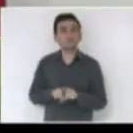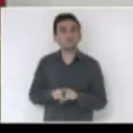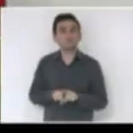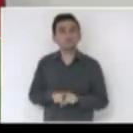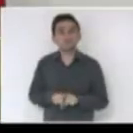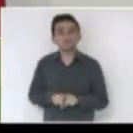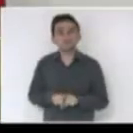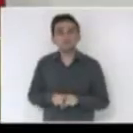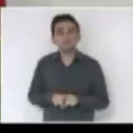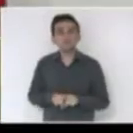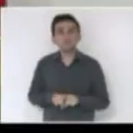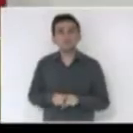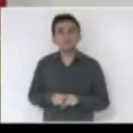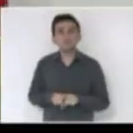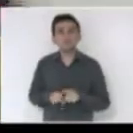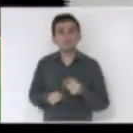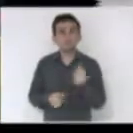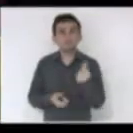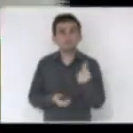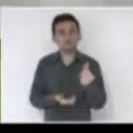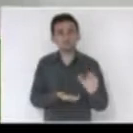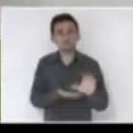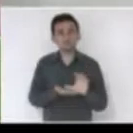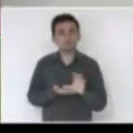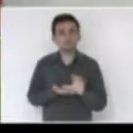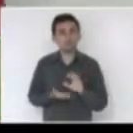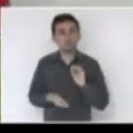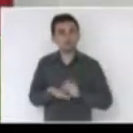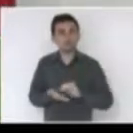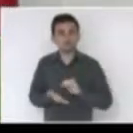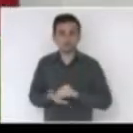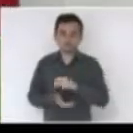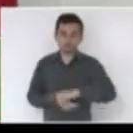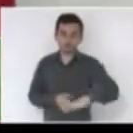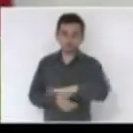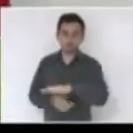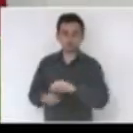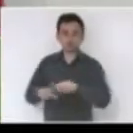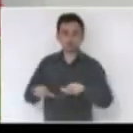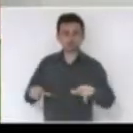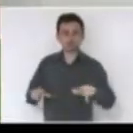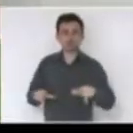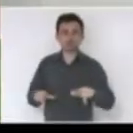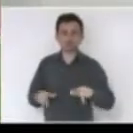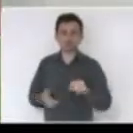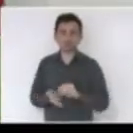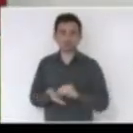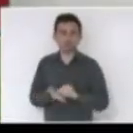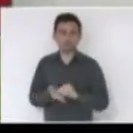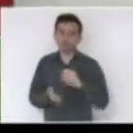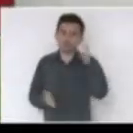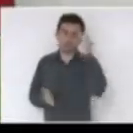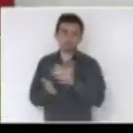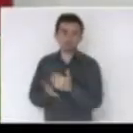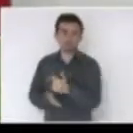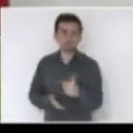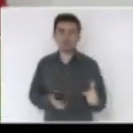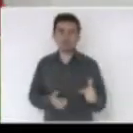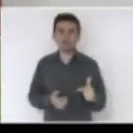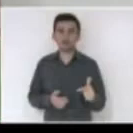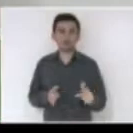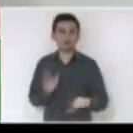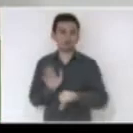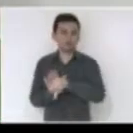E, evidentemente, que esses recursos que faltam na ponta da linha para essas áreas fazem falta. Há o descumprimento, é crime de